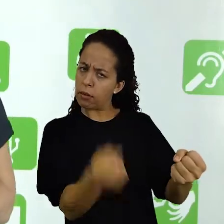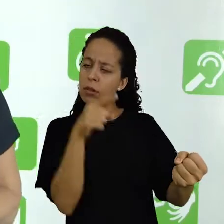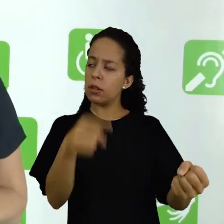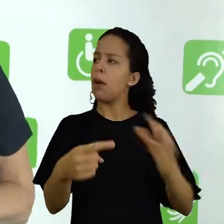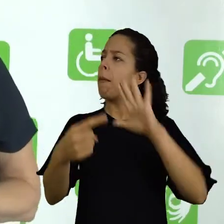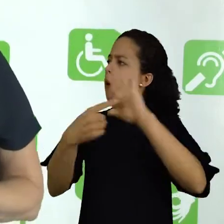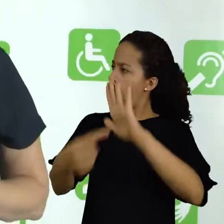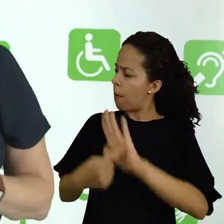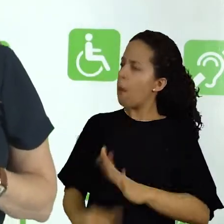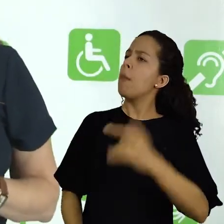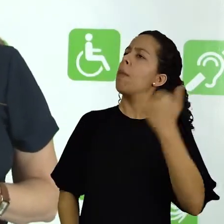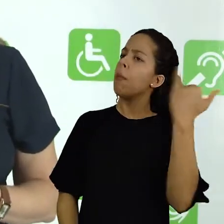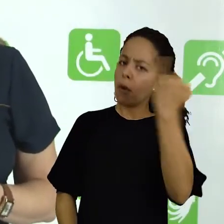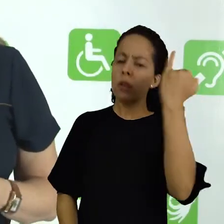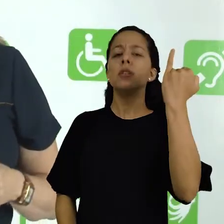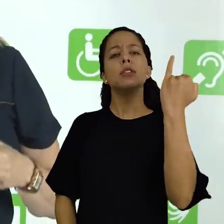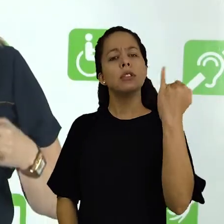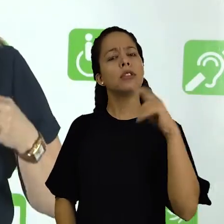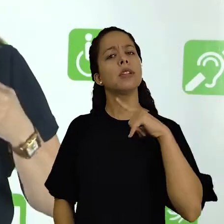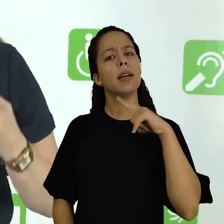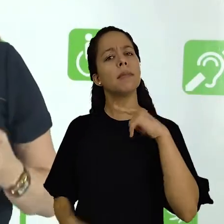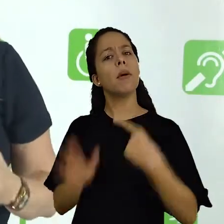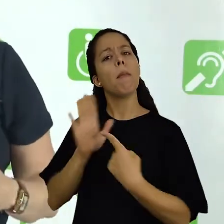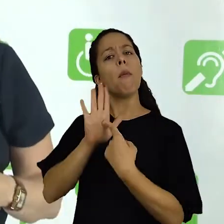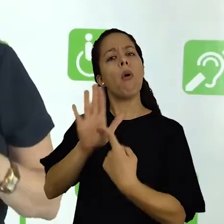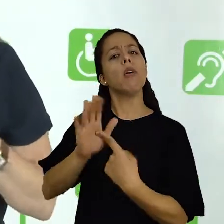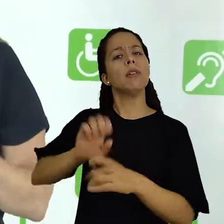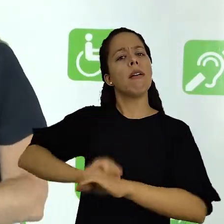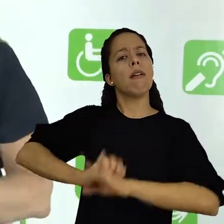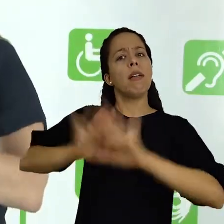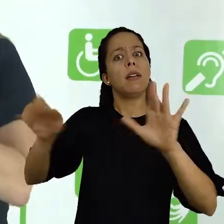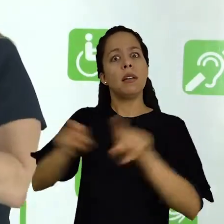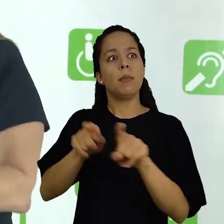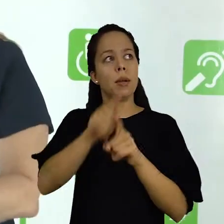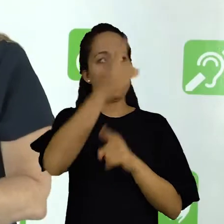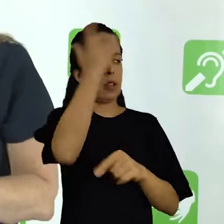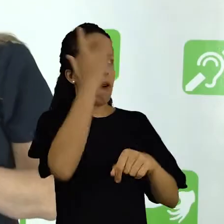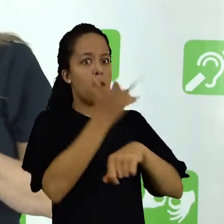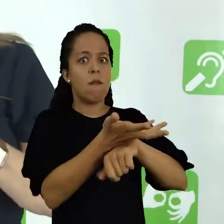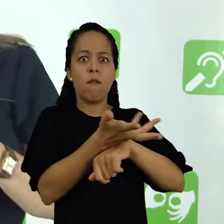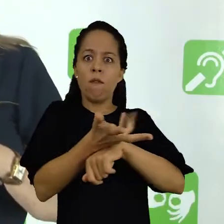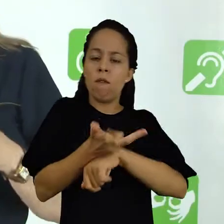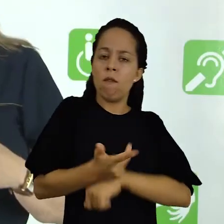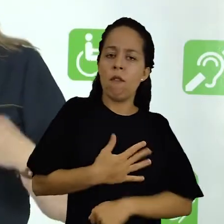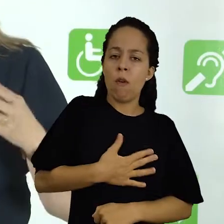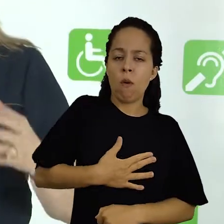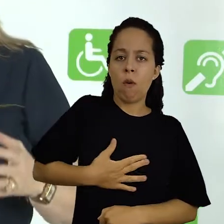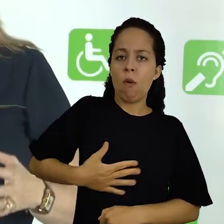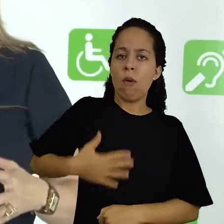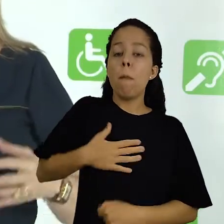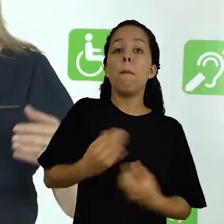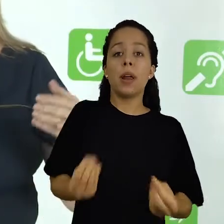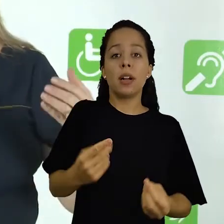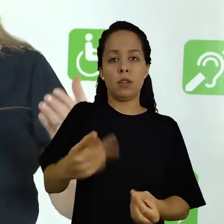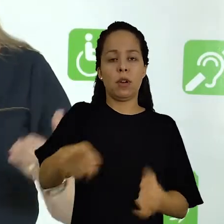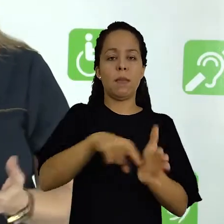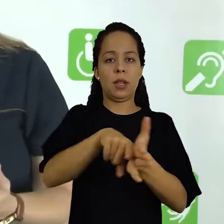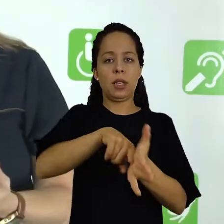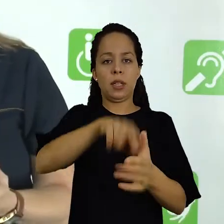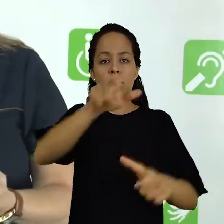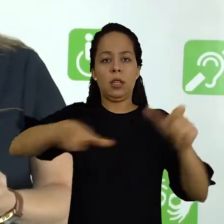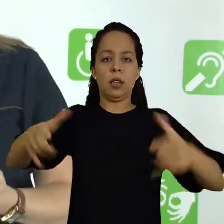justificativa que você expõe as razões de maneira clara e convincente para que a sua pesquisa seja